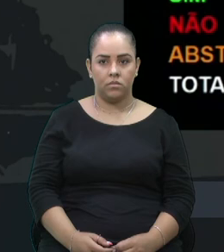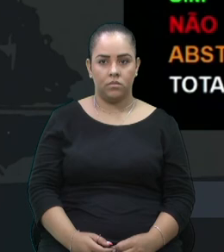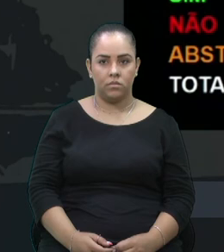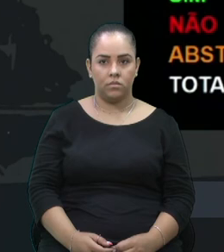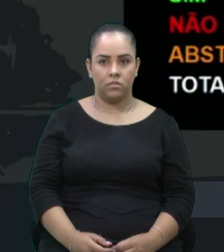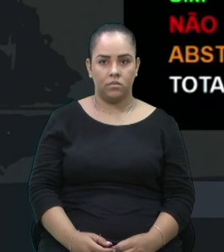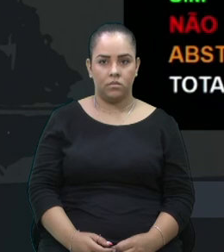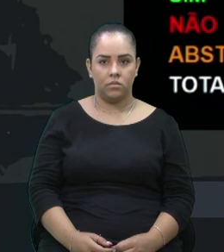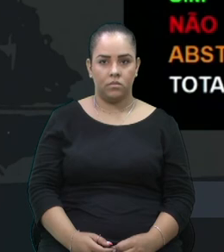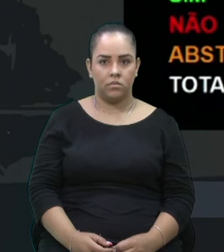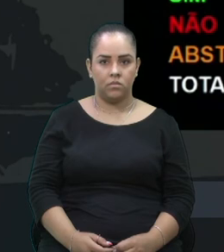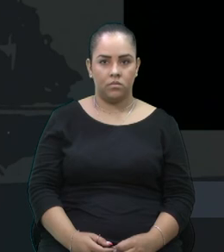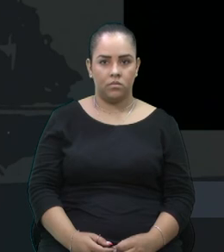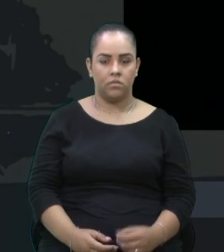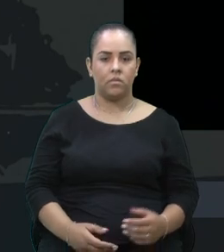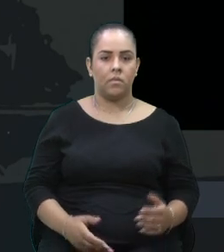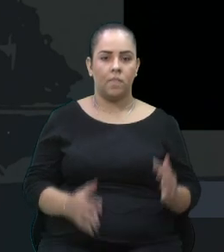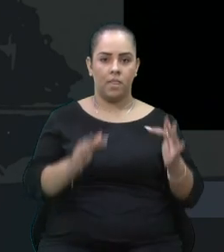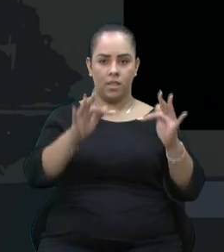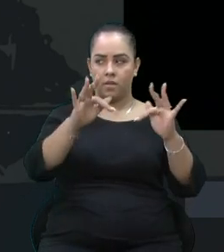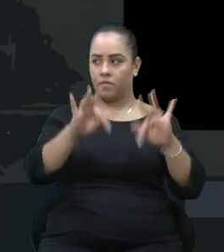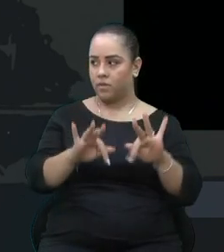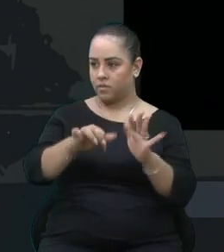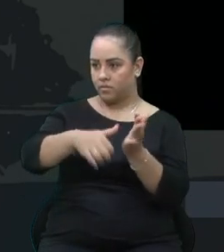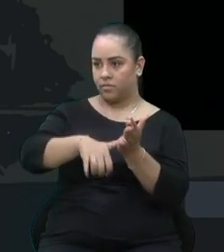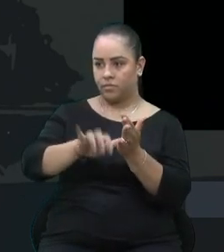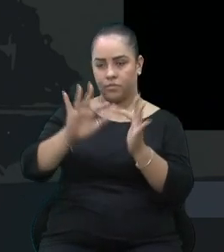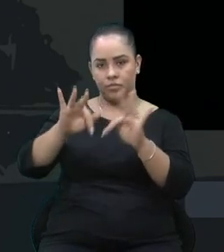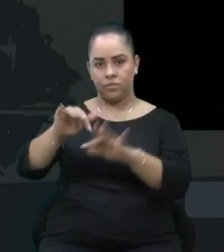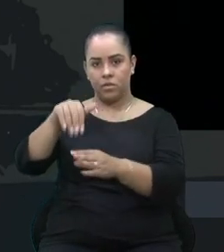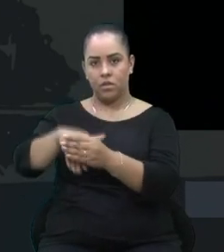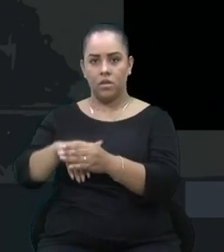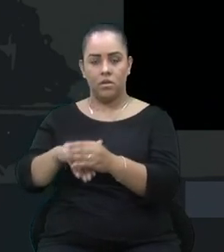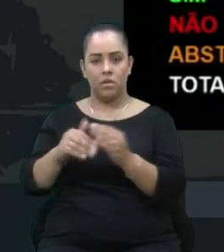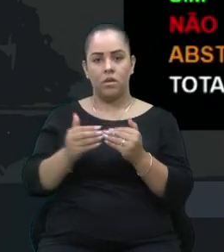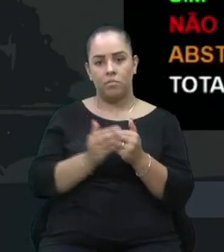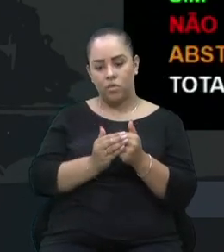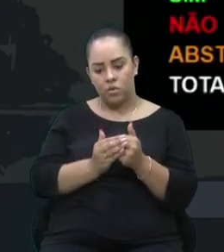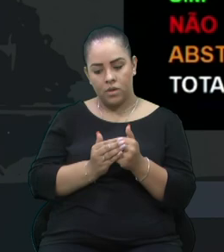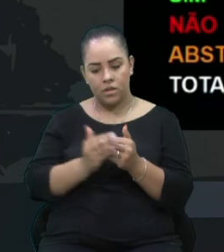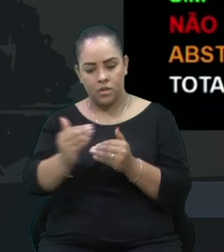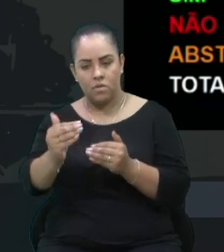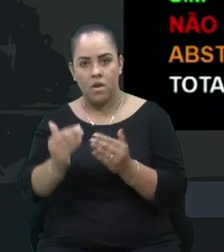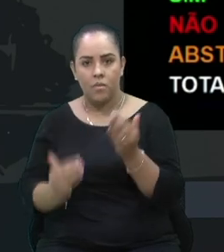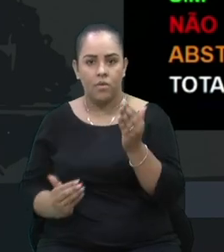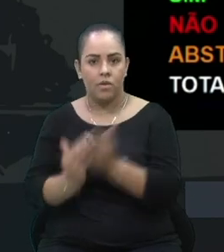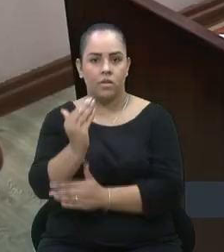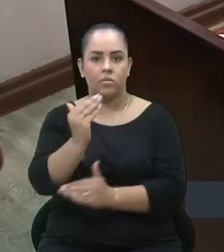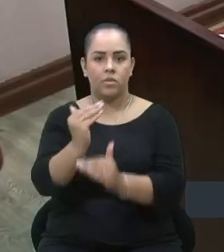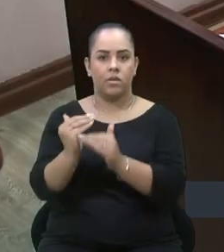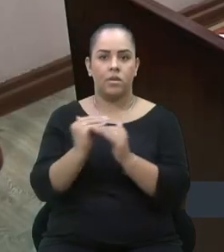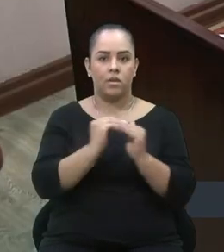Encerrado o registro dos votos, encerrada a votação. A prorrogação da sessão foi aprovada por unanimidade. Com o